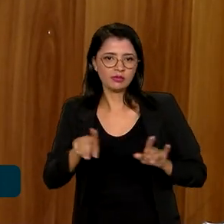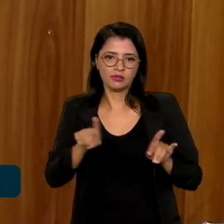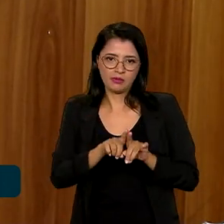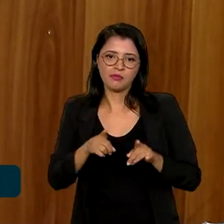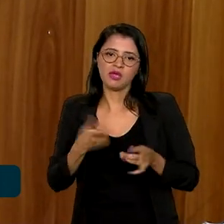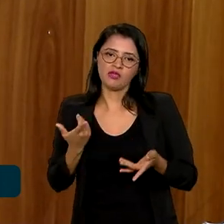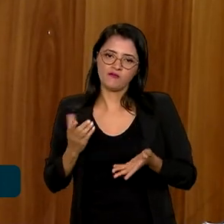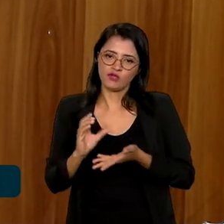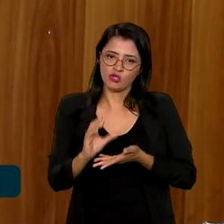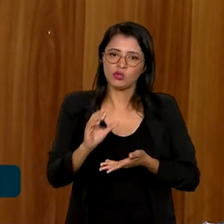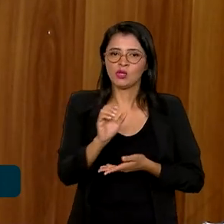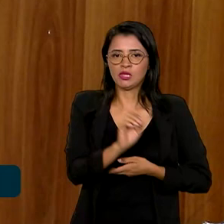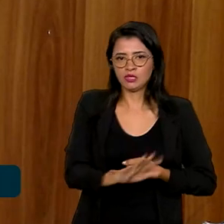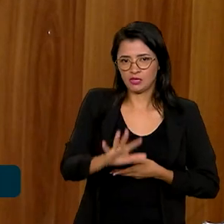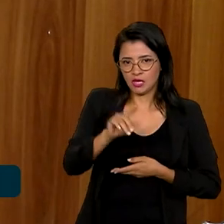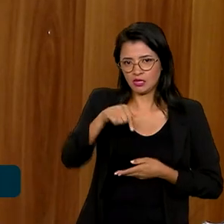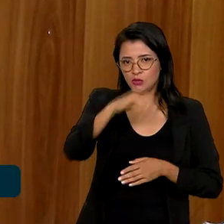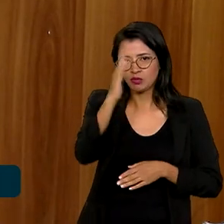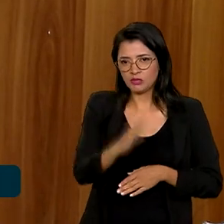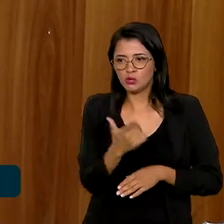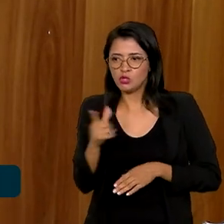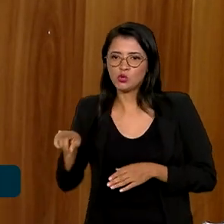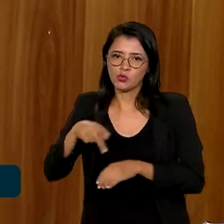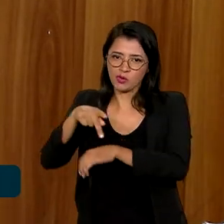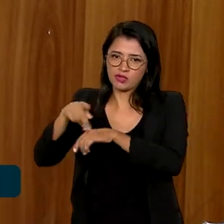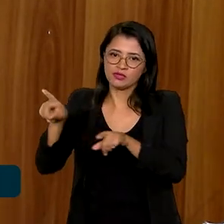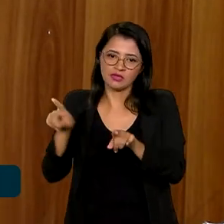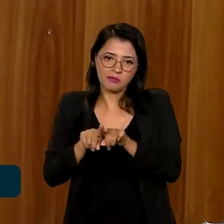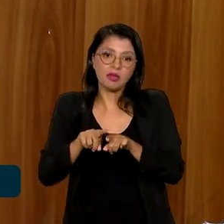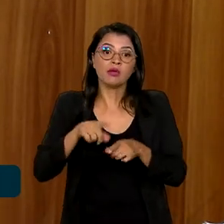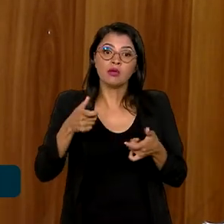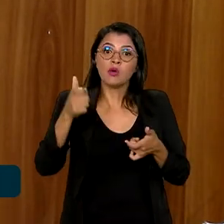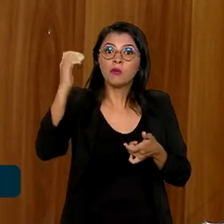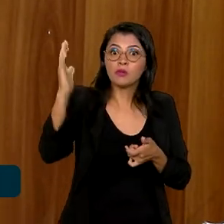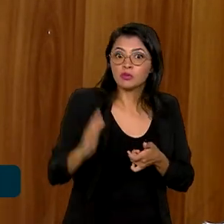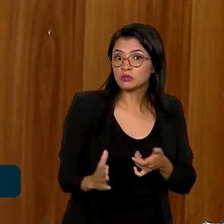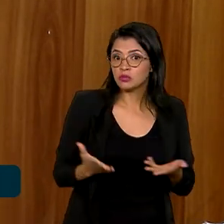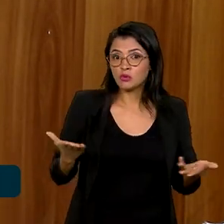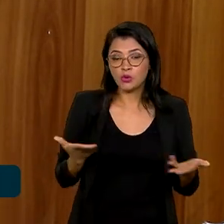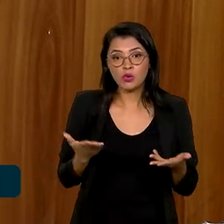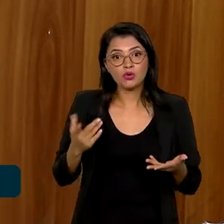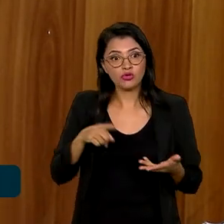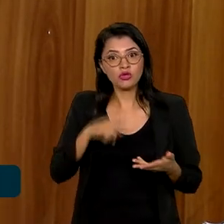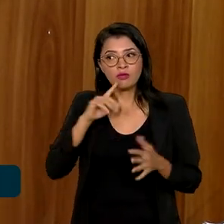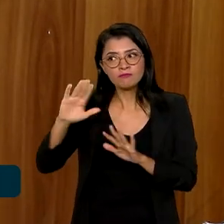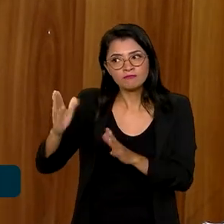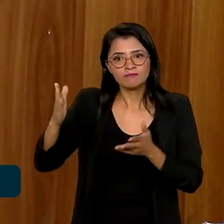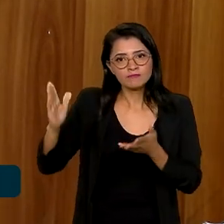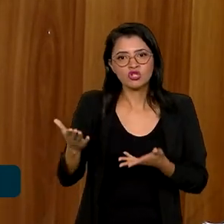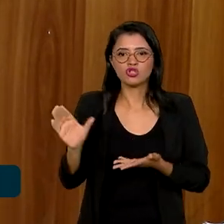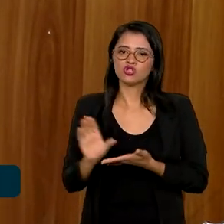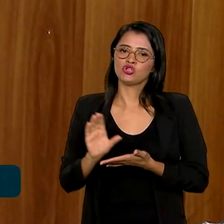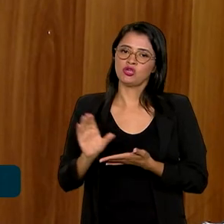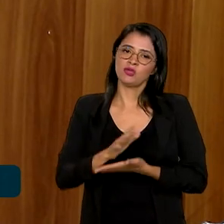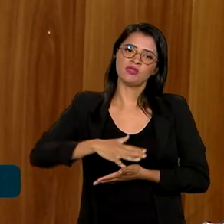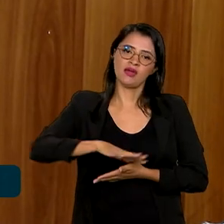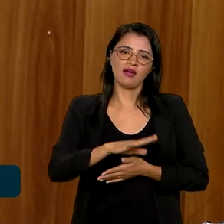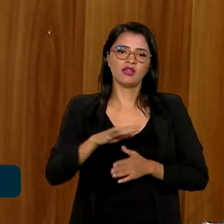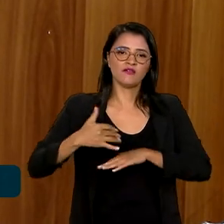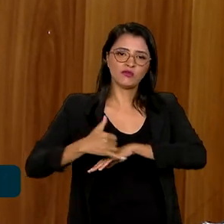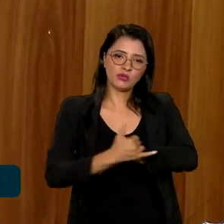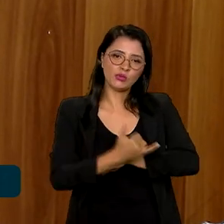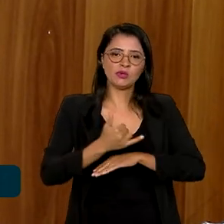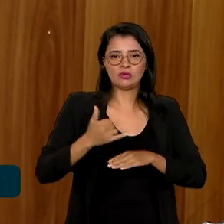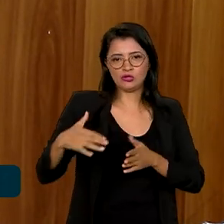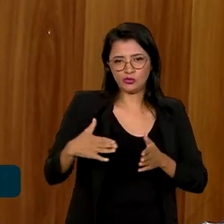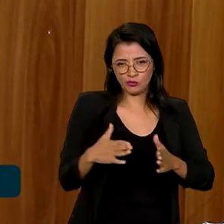investidores nacionais, mas também estrangeiros do mundo todo. Hoje o Brasil é o grande receptor de recursos nessa área de infraestrutura,